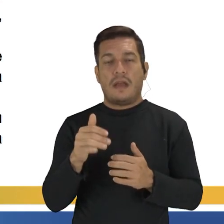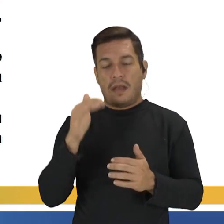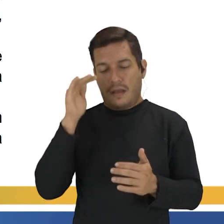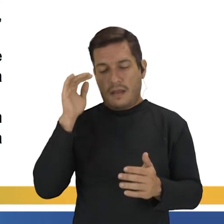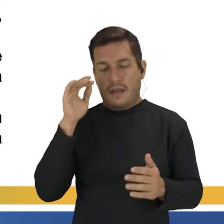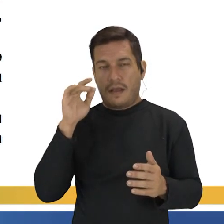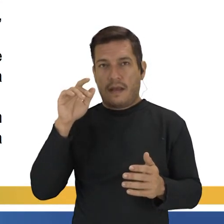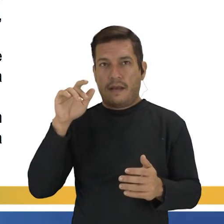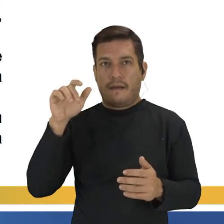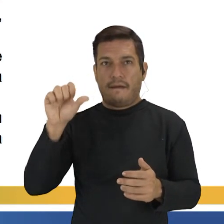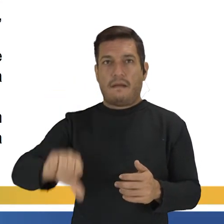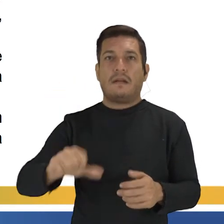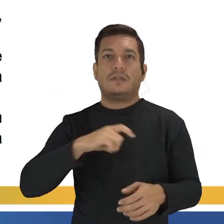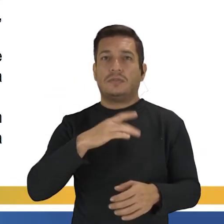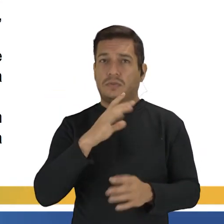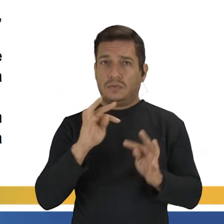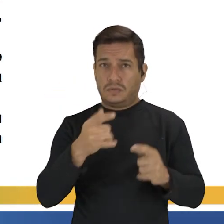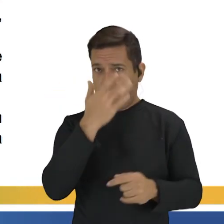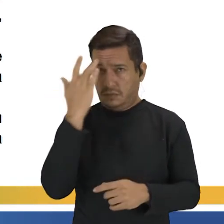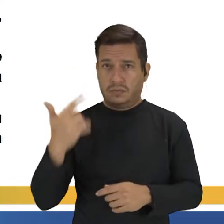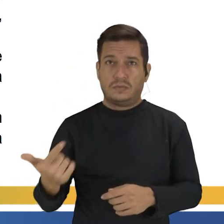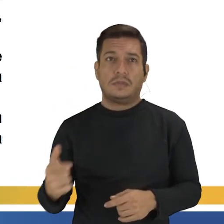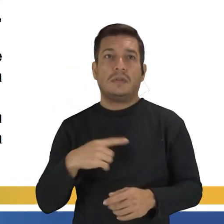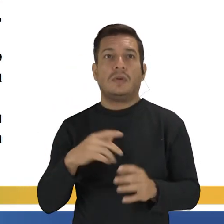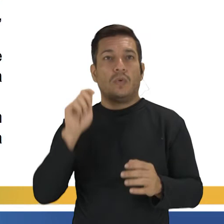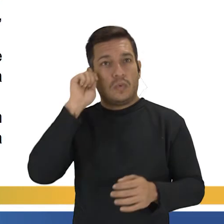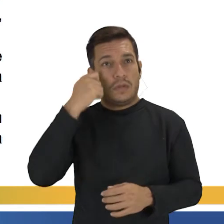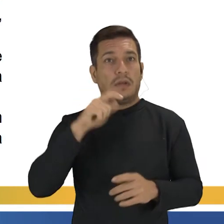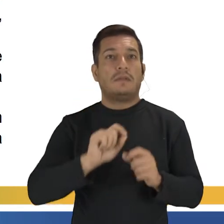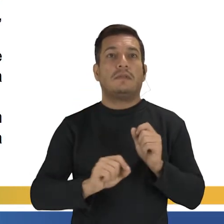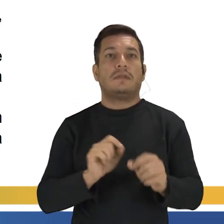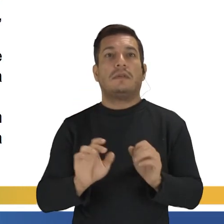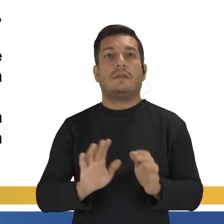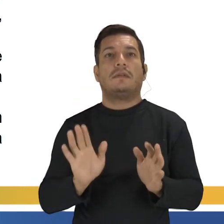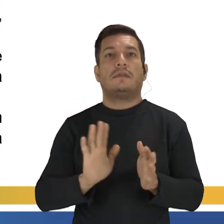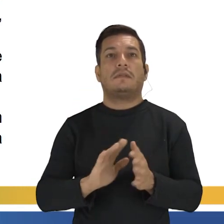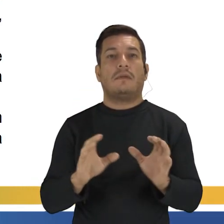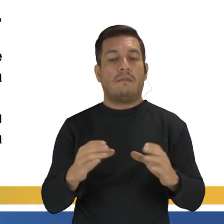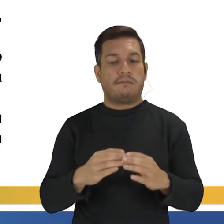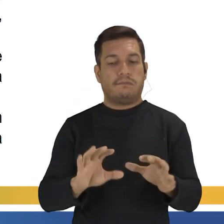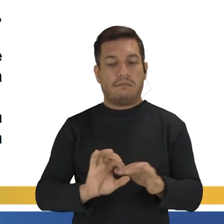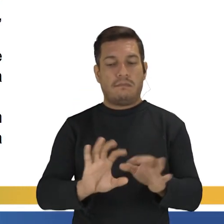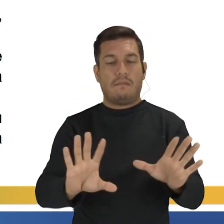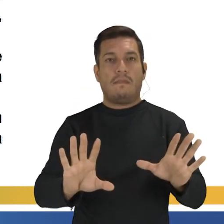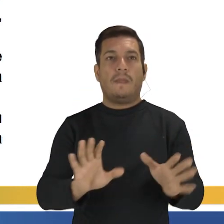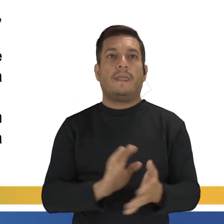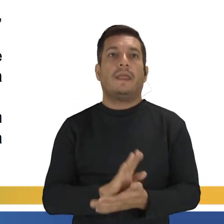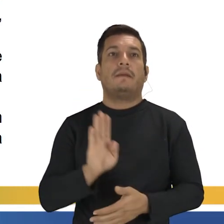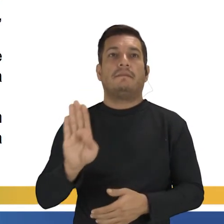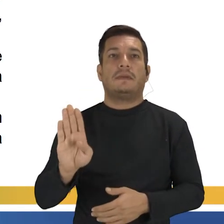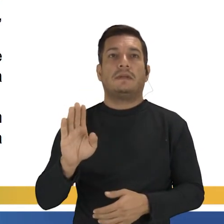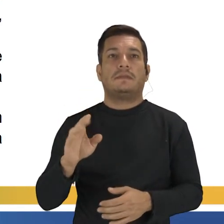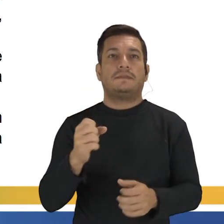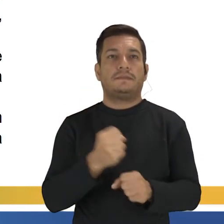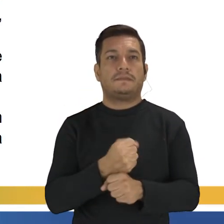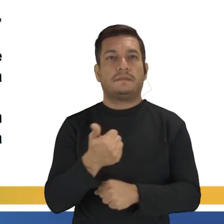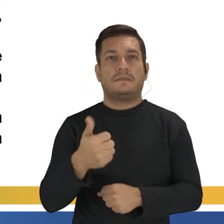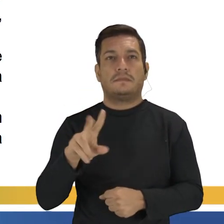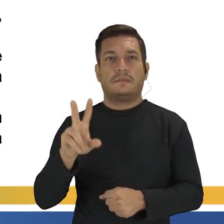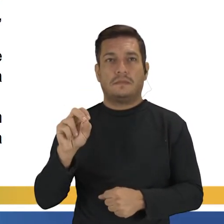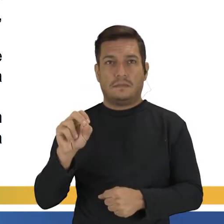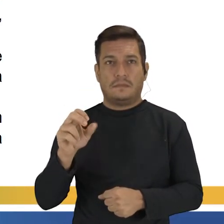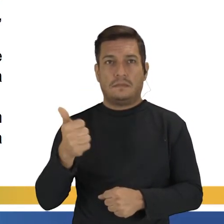as possuíam. Os negros, no entanto, foram poupados dessa segregação. B. Na década de